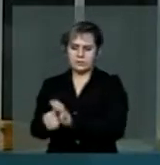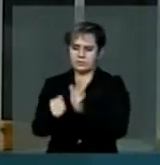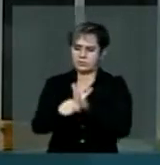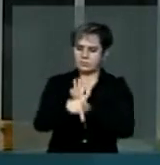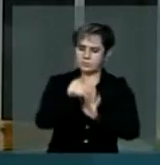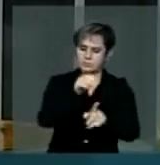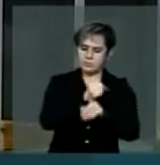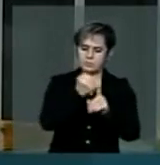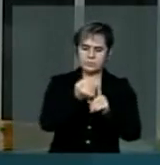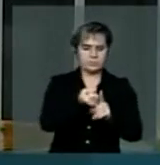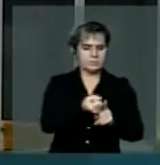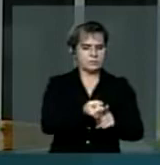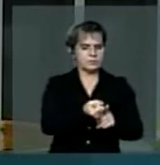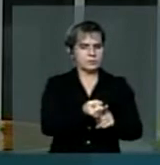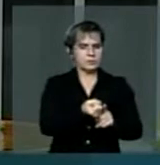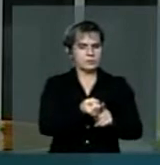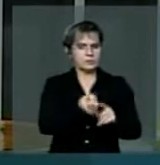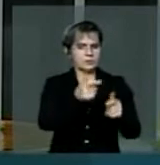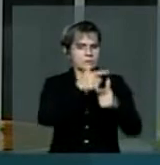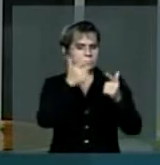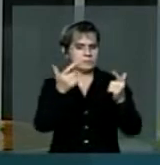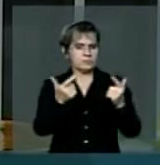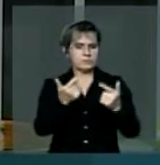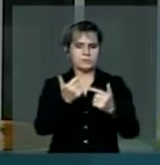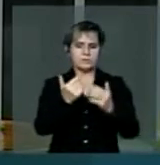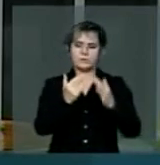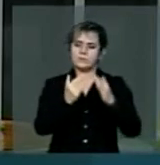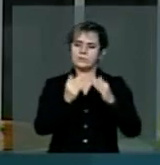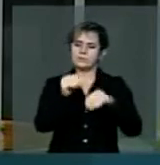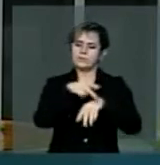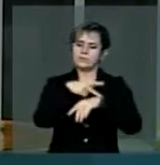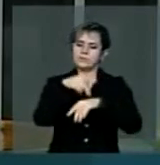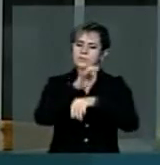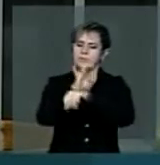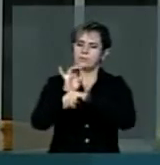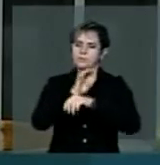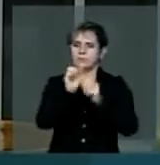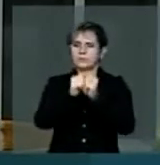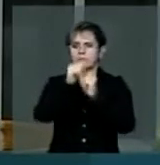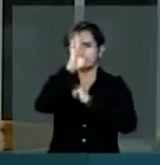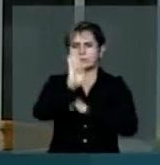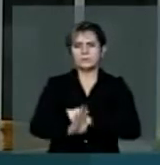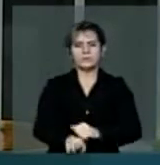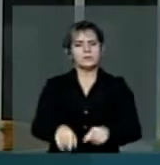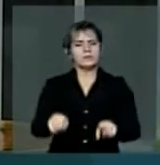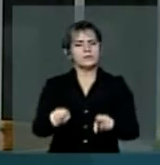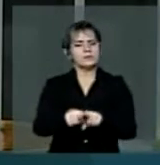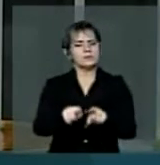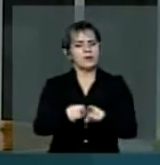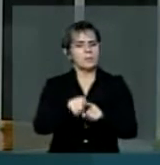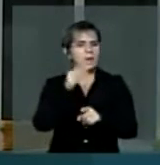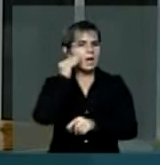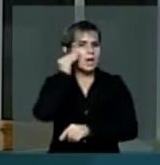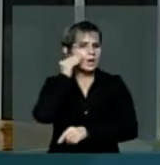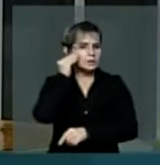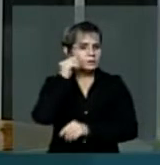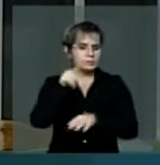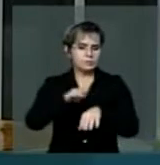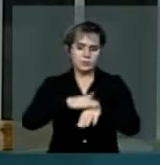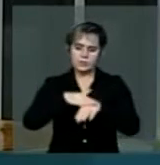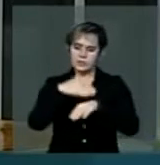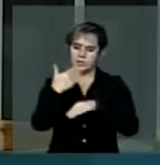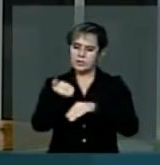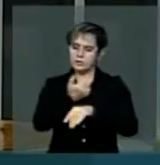sociedade, no âmbito do Estado e para além do Estado, Possui a bem-sucedida experiência no